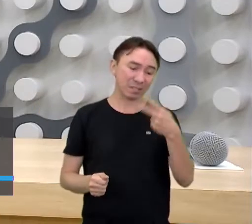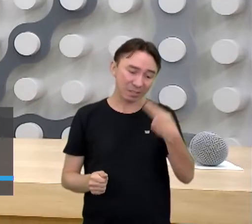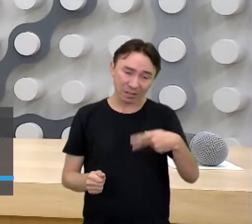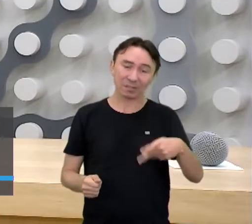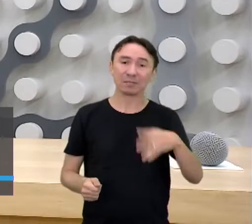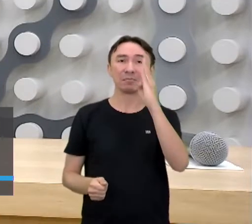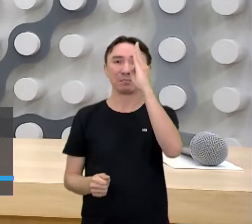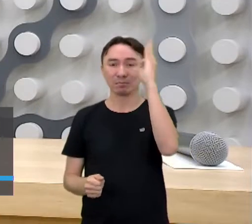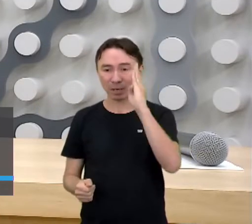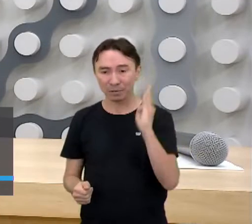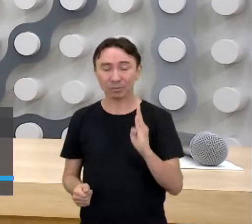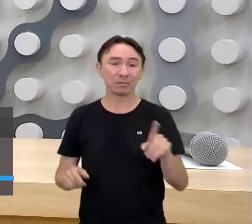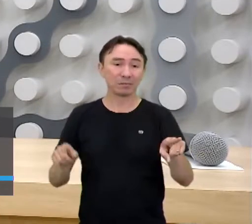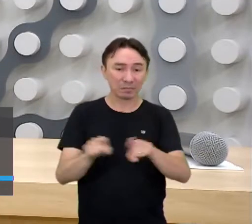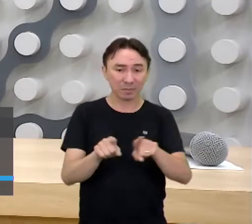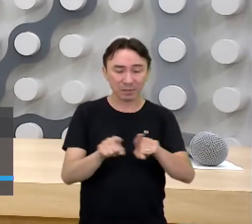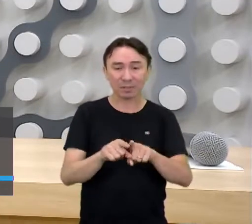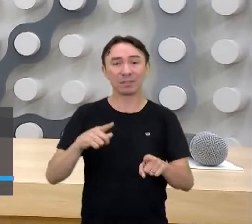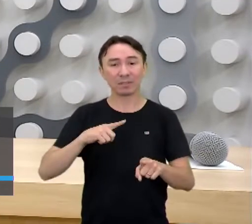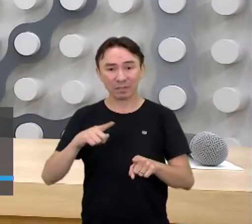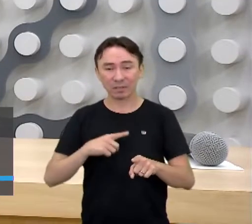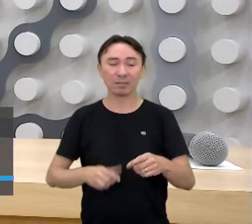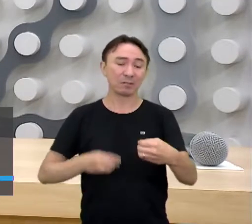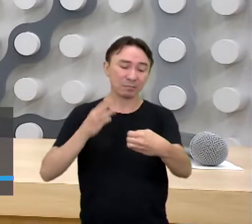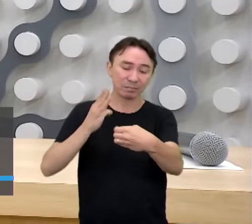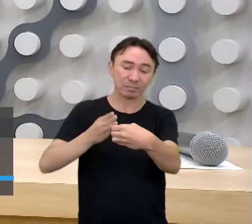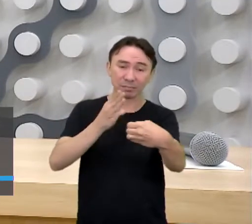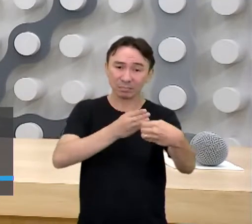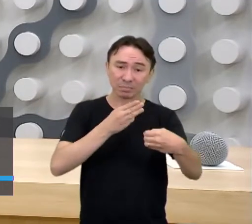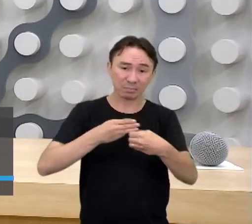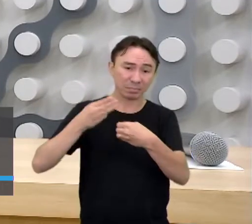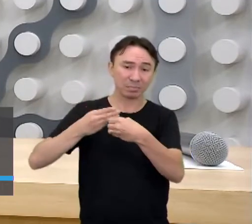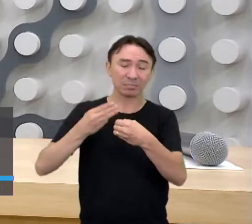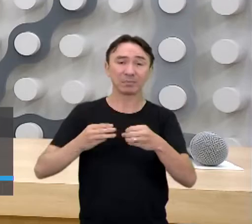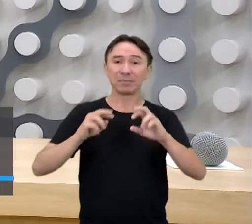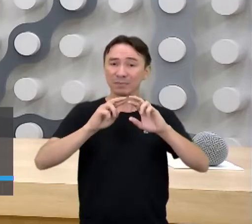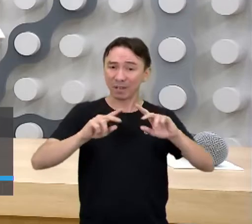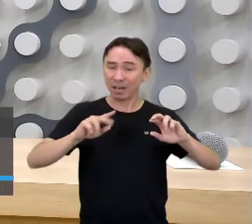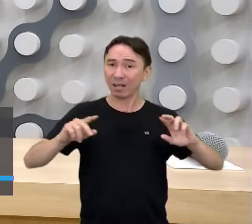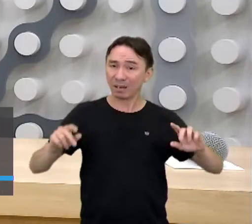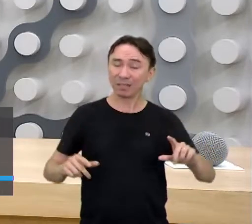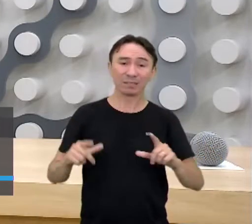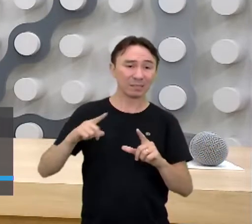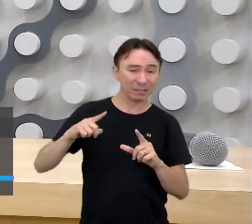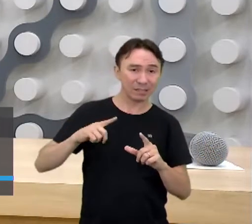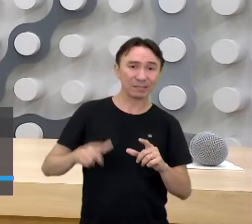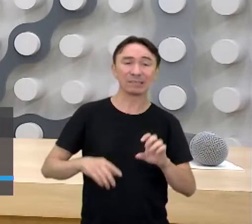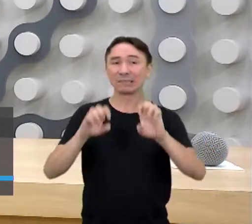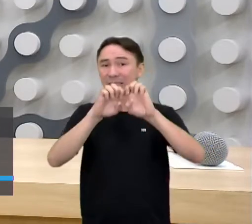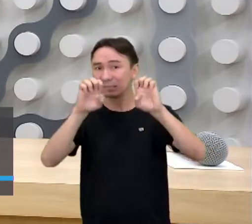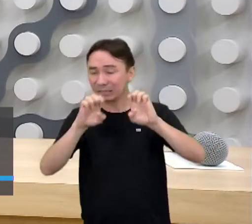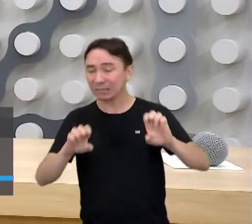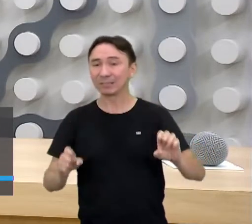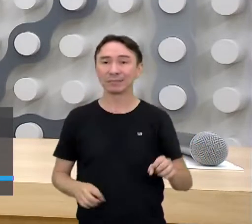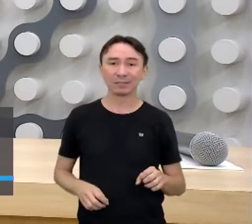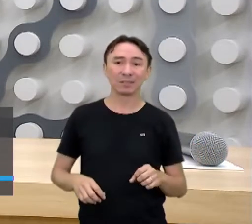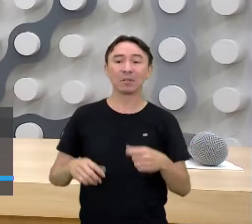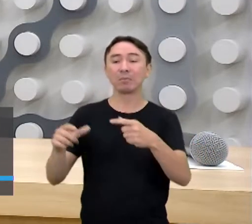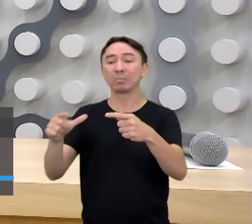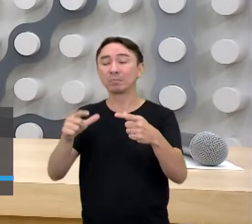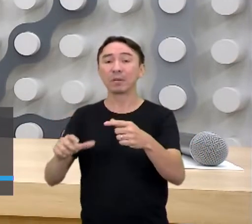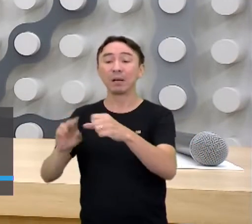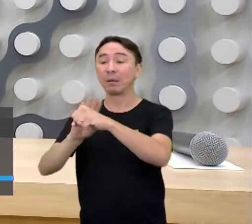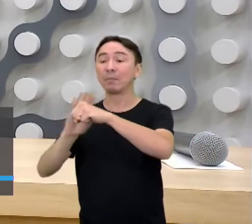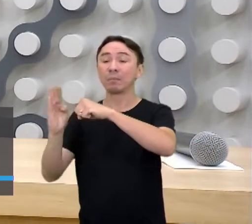com esses problemas de infraestrutura. Tem bairros aí que têm esses problemas de infraestrutura. Por isso que é importante,